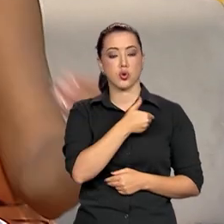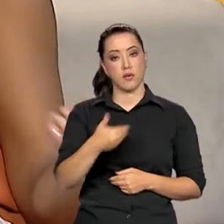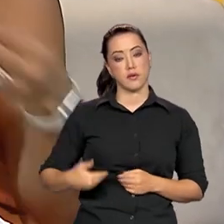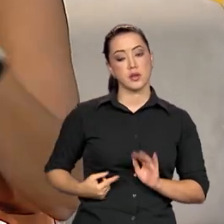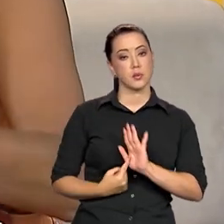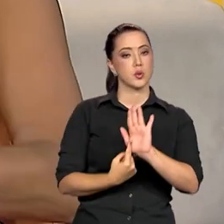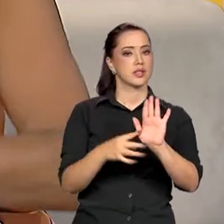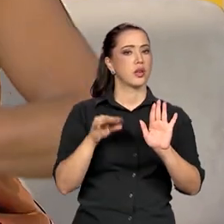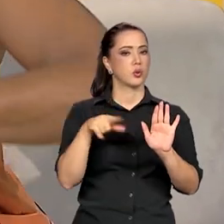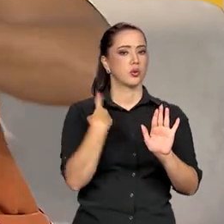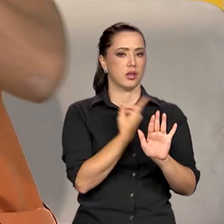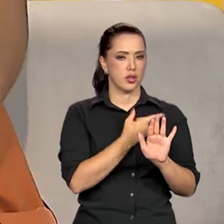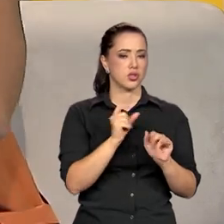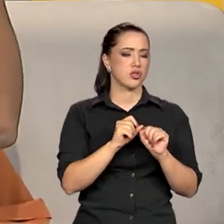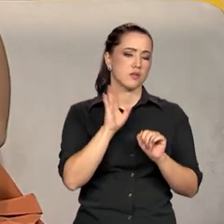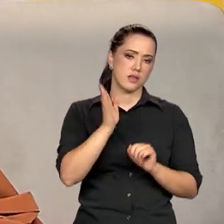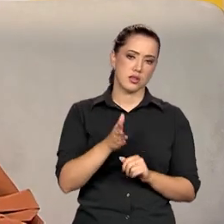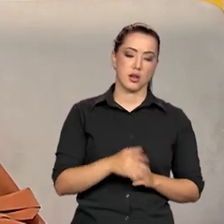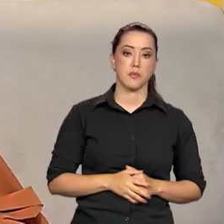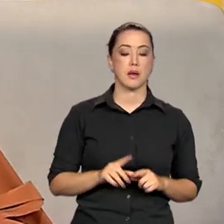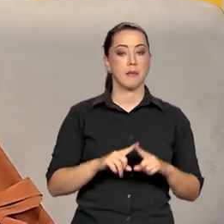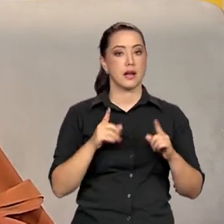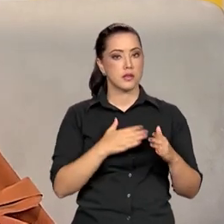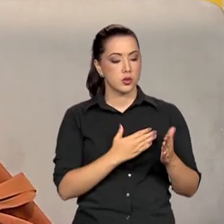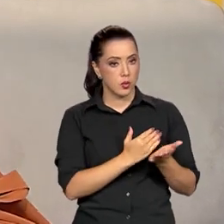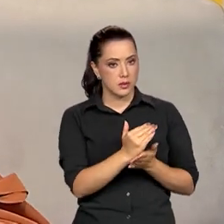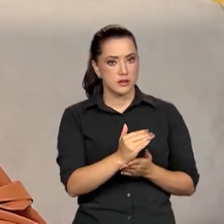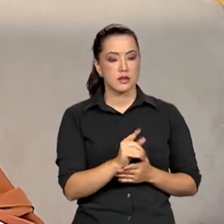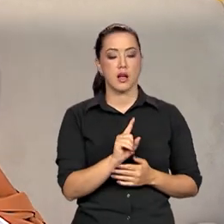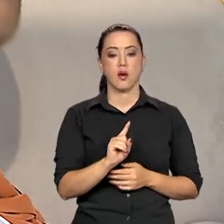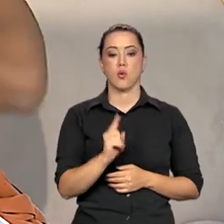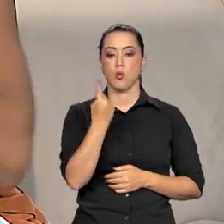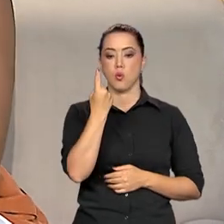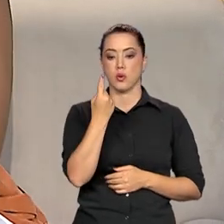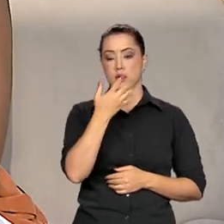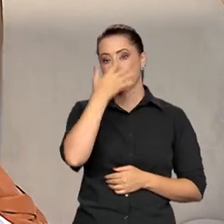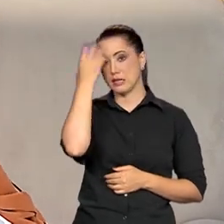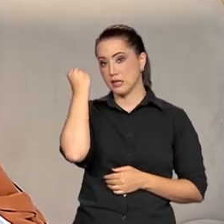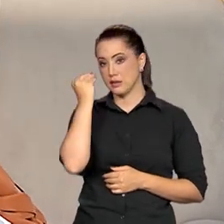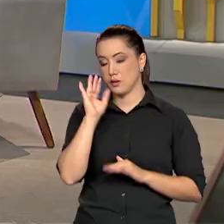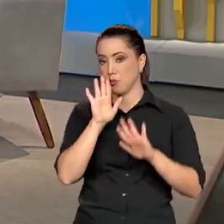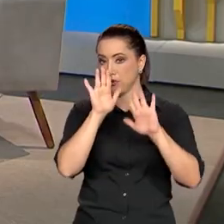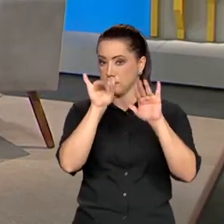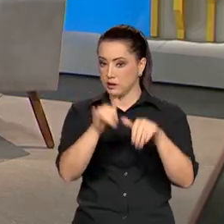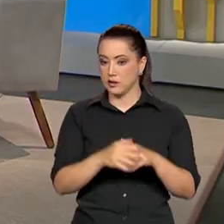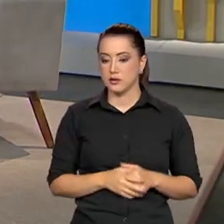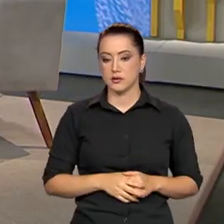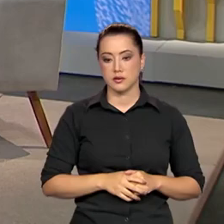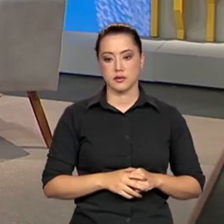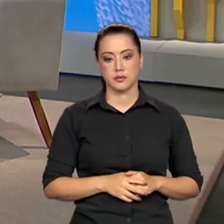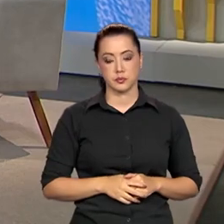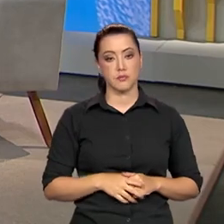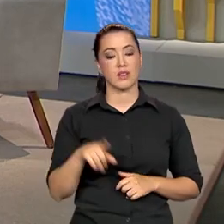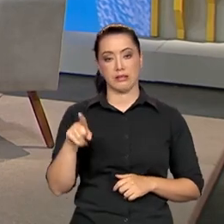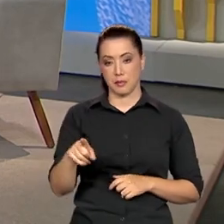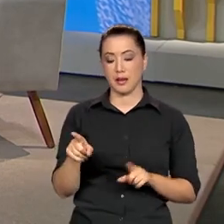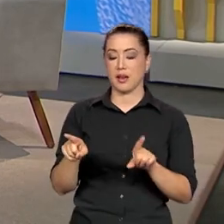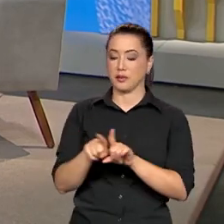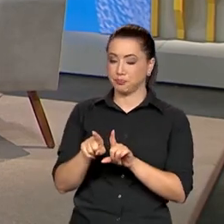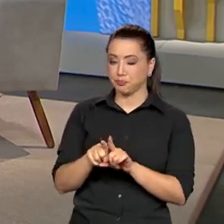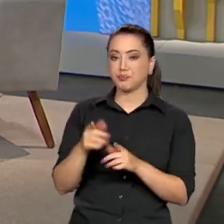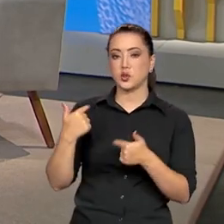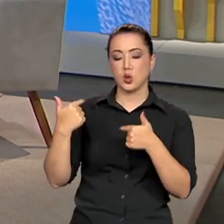demonstrar tudo o que a gente tem feito, mas colocar em prática um ponto que eu esqueci para encerrar, o enfrentamento ao genocídio da população negra.